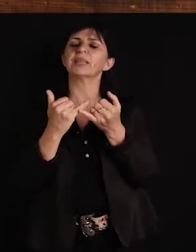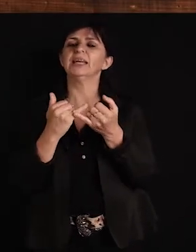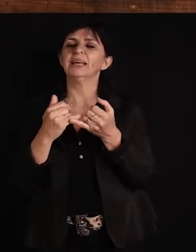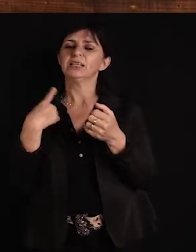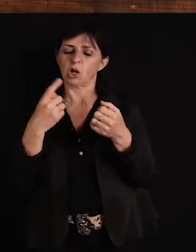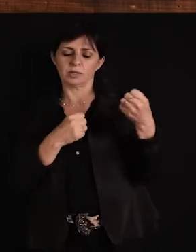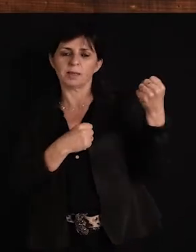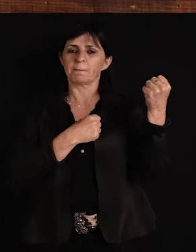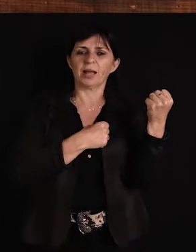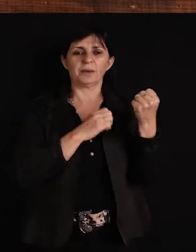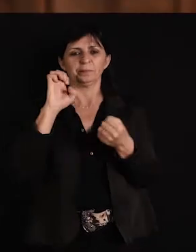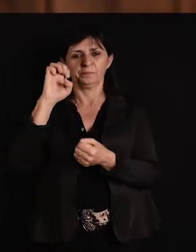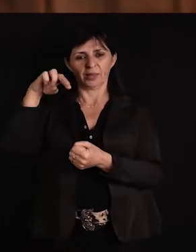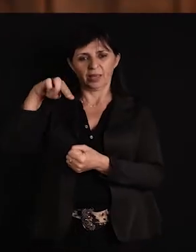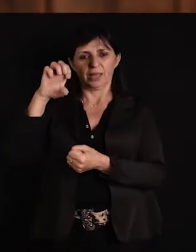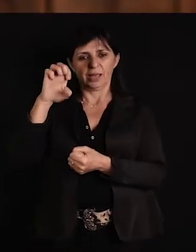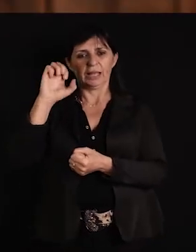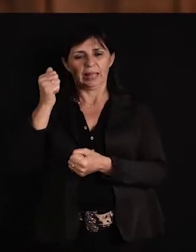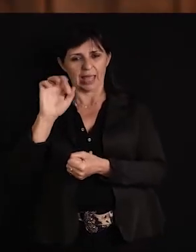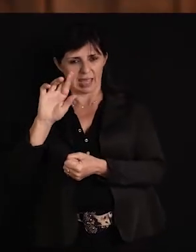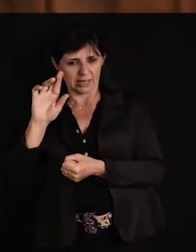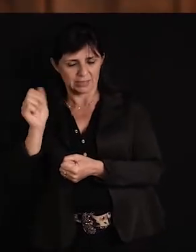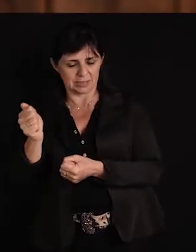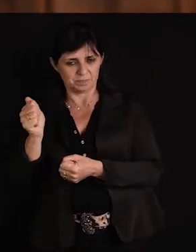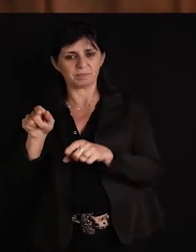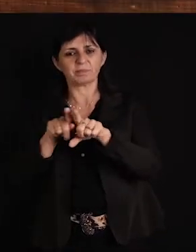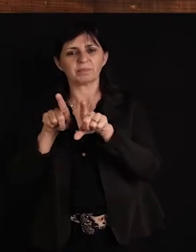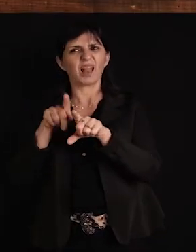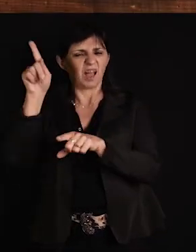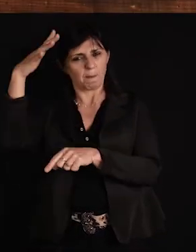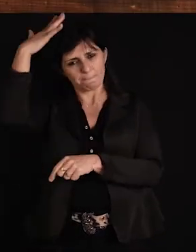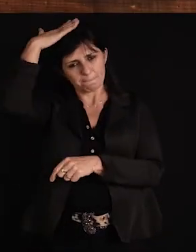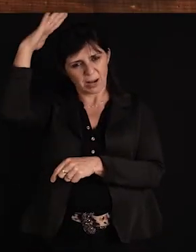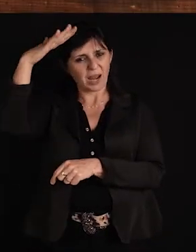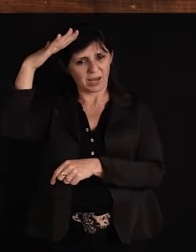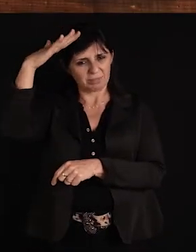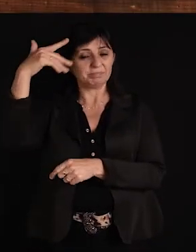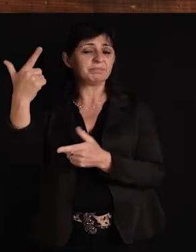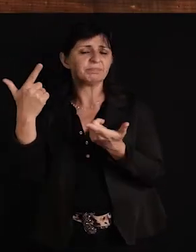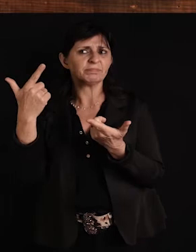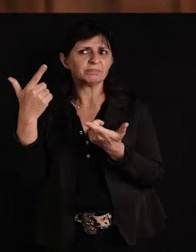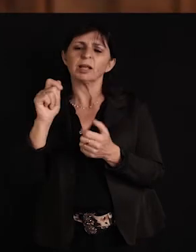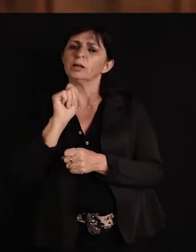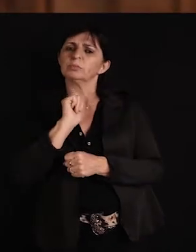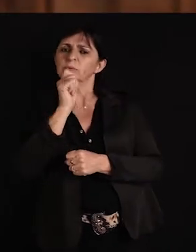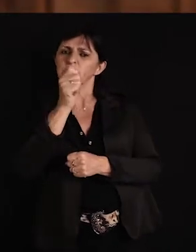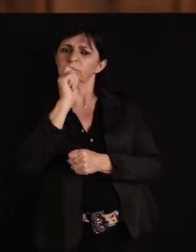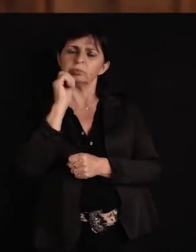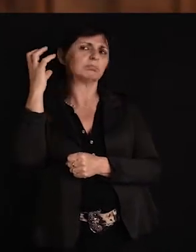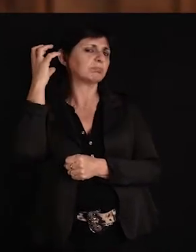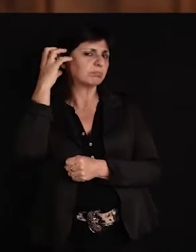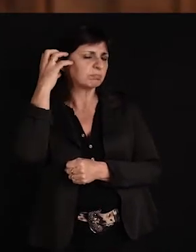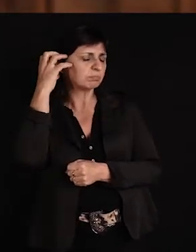Enéas Marques, no Paraná, e tá o Bakuto, nosso vocalista, dando uma entrevista pra um radialista. O cara com um